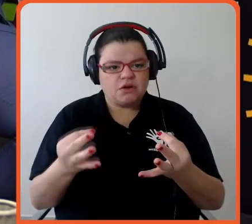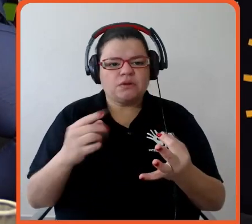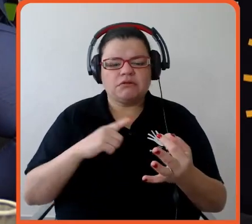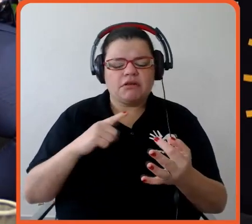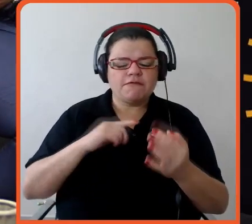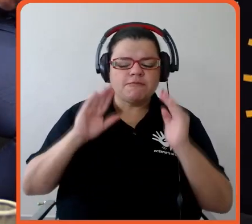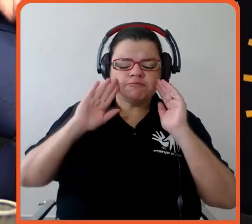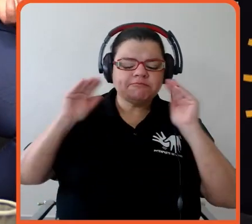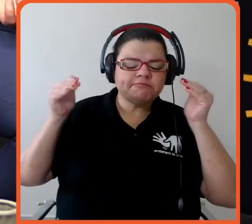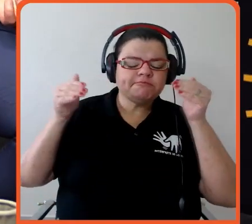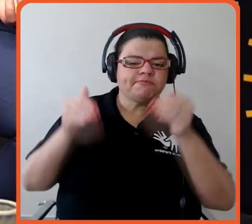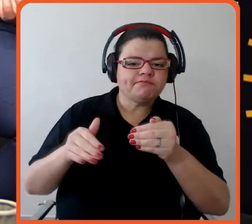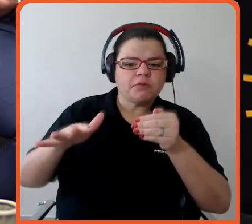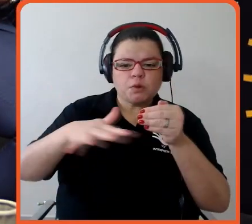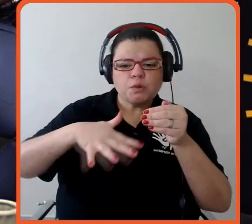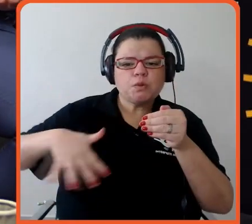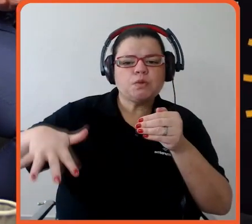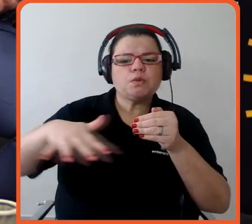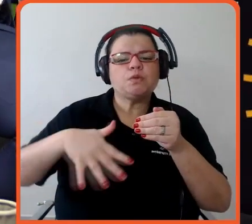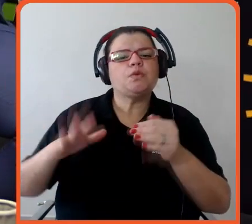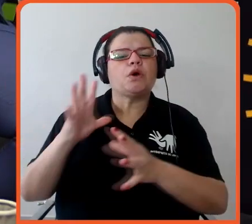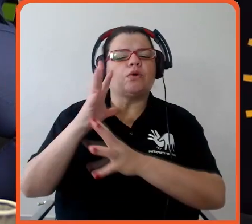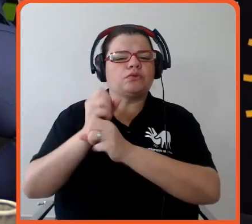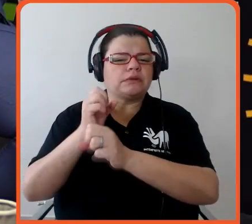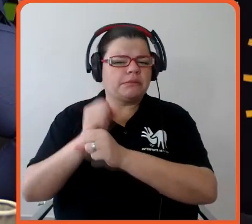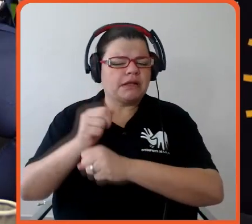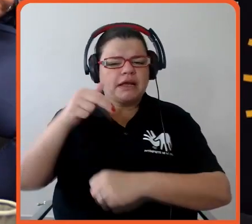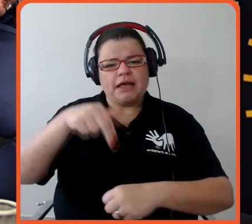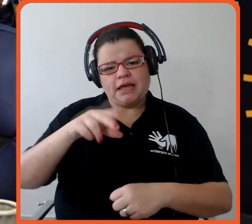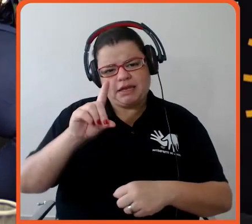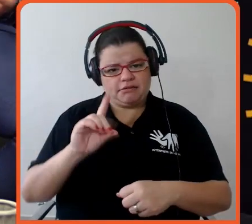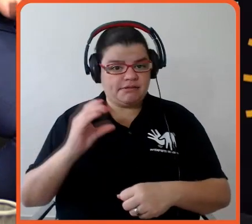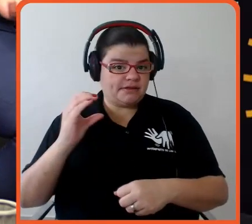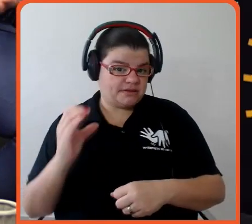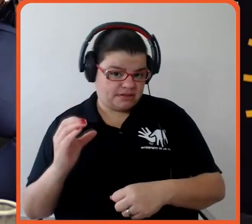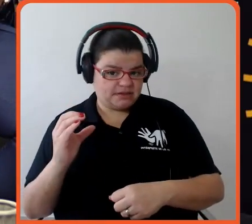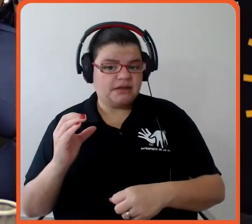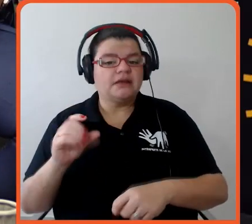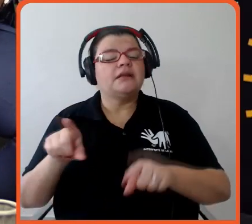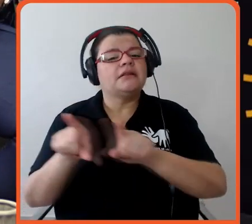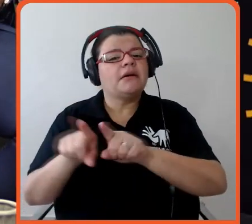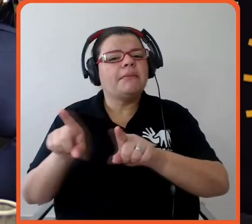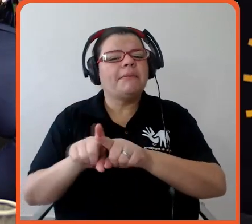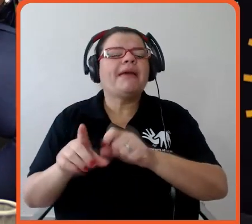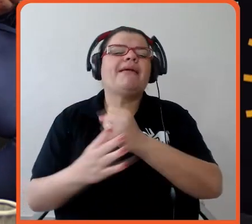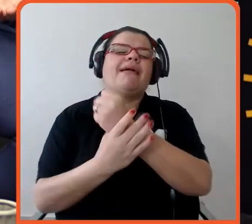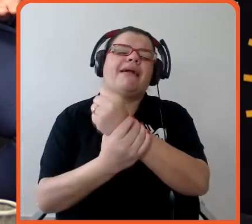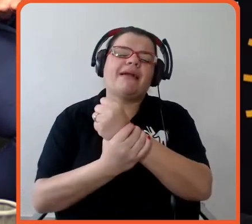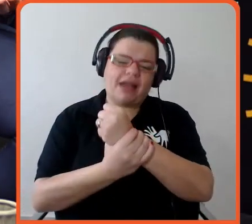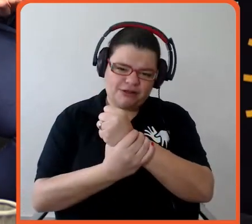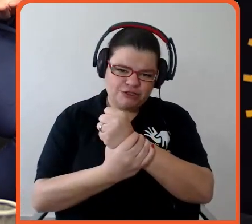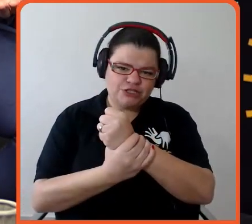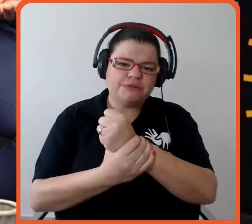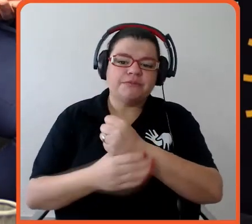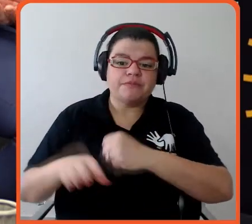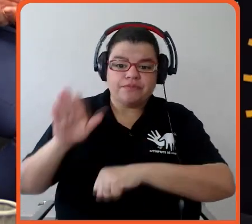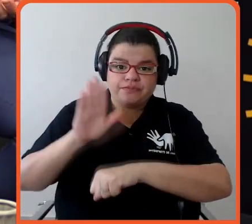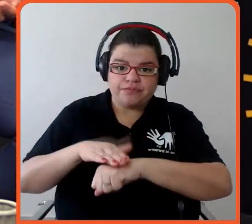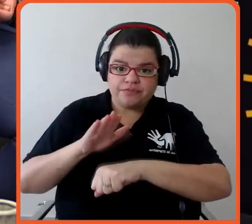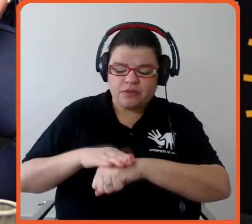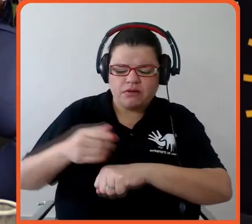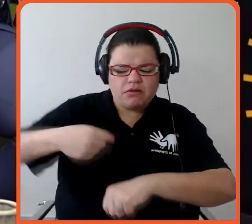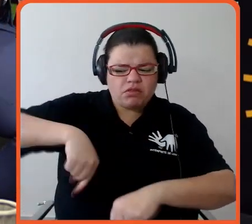contabilidade da NDC, eu sempre falo, é garantir que de fato a molécula esteja de acordo com a